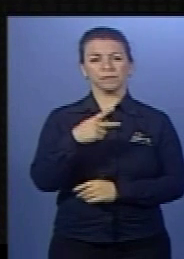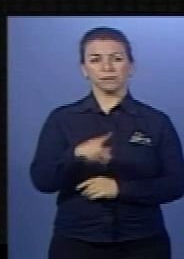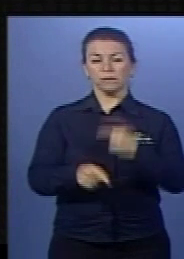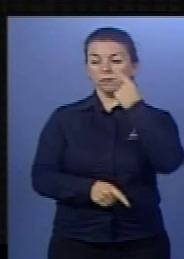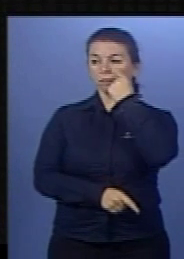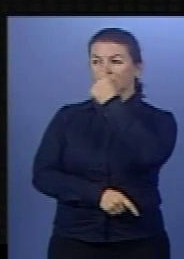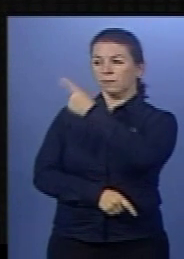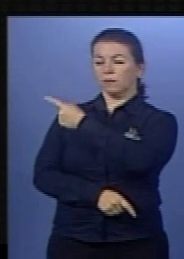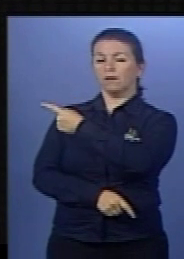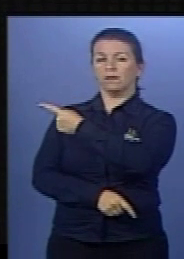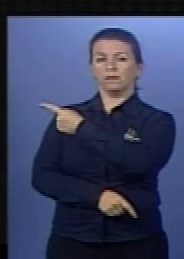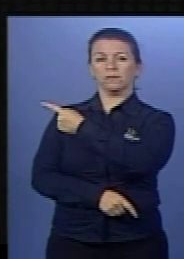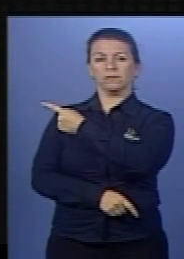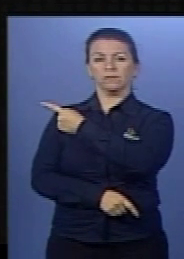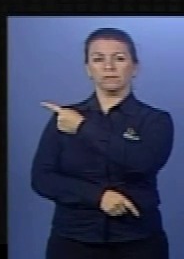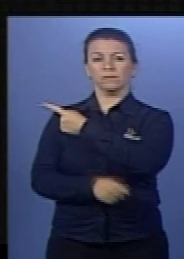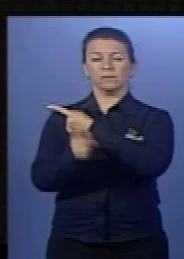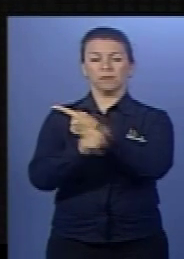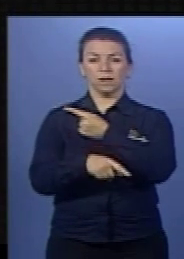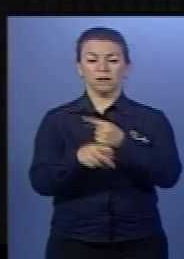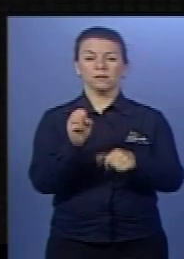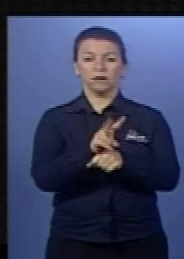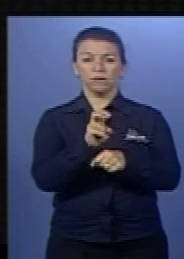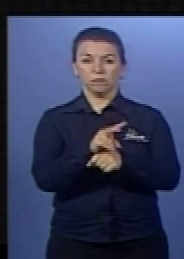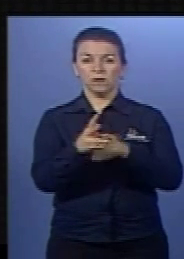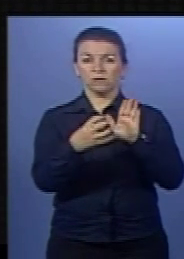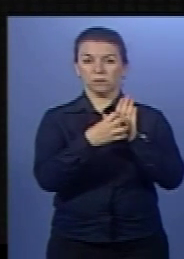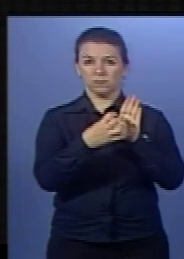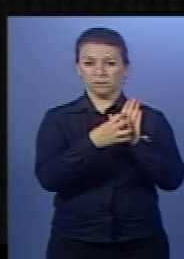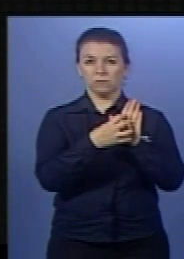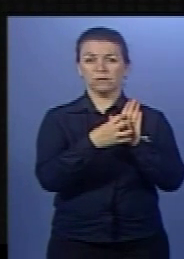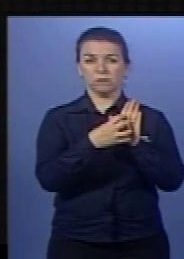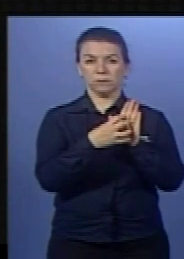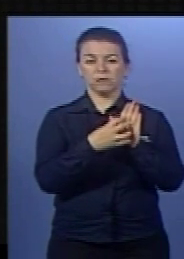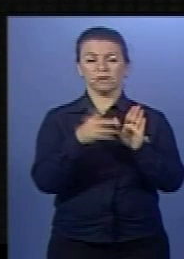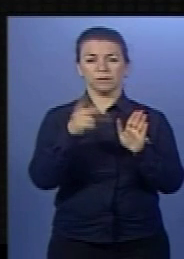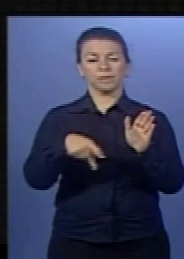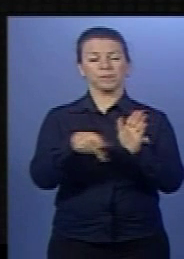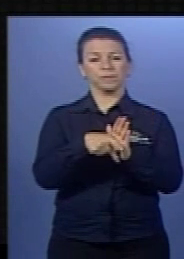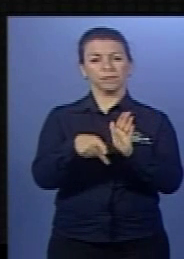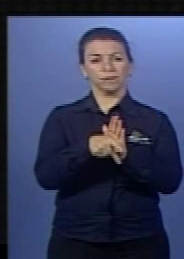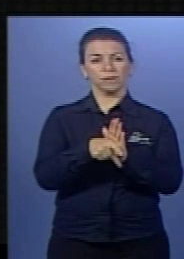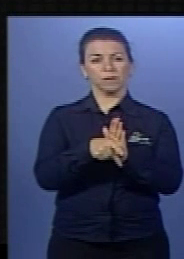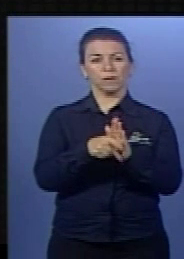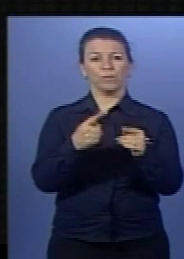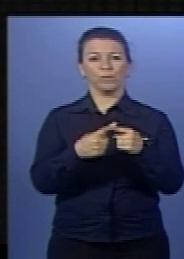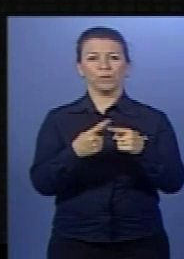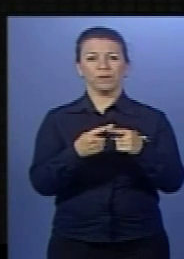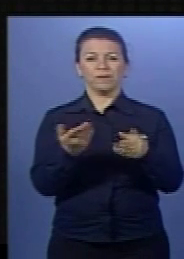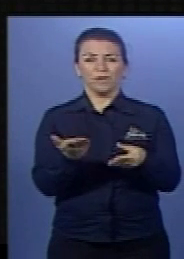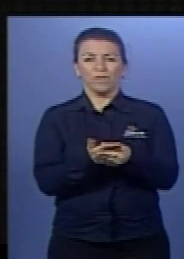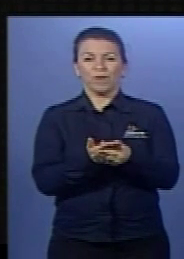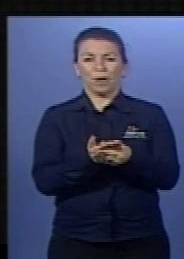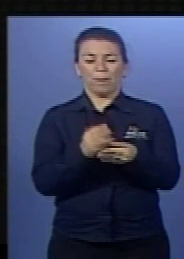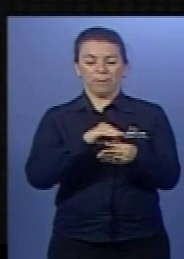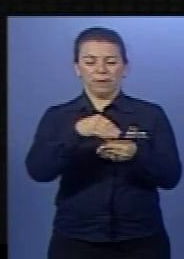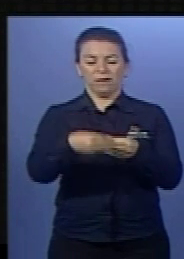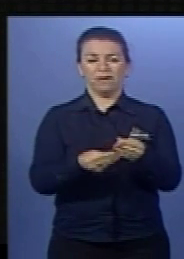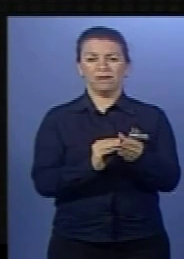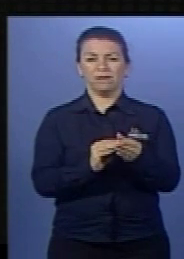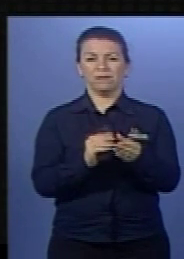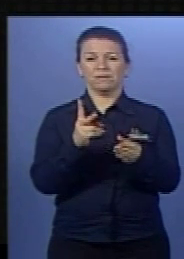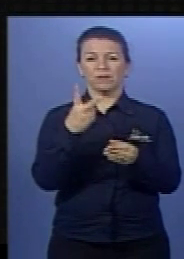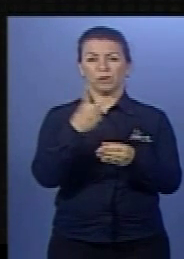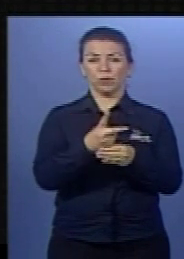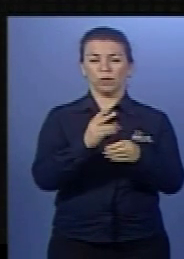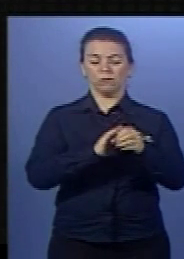o vírus da AIDS. Lembrar que ele é um retrovírus. Ele é um vírus envelopado. O que é isso? É um vírus que